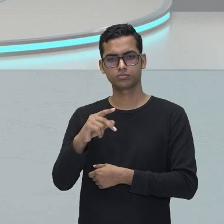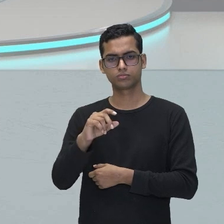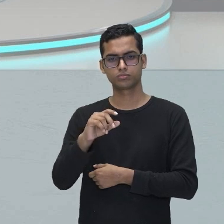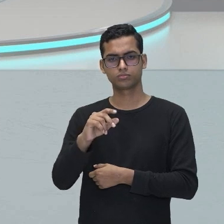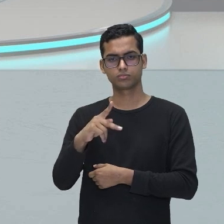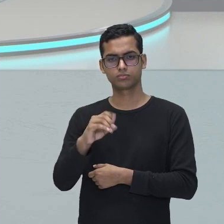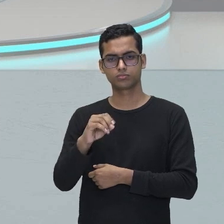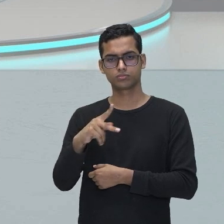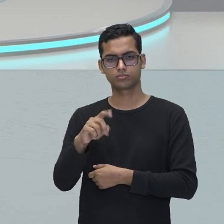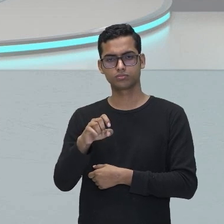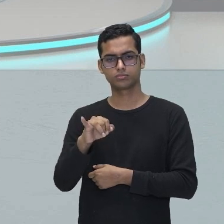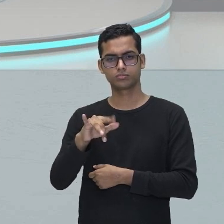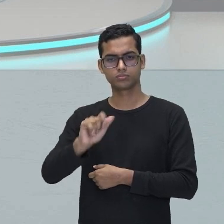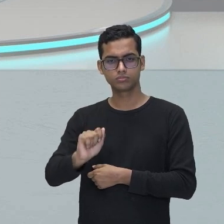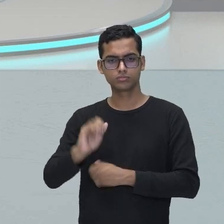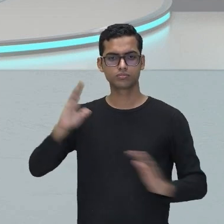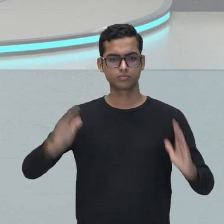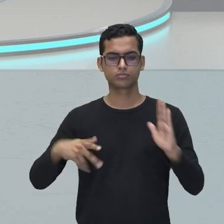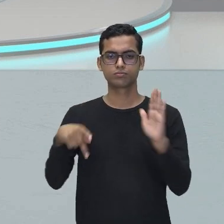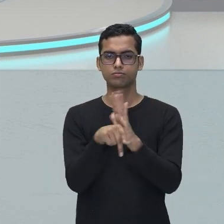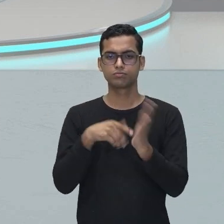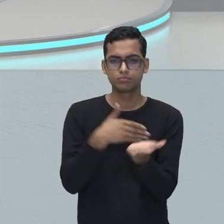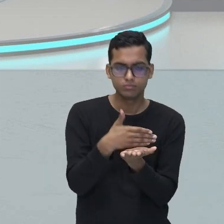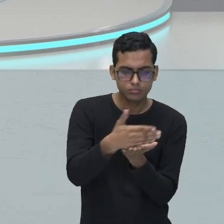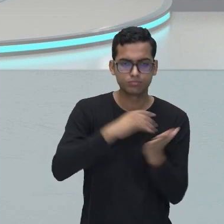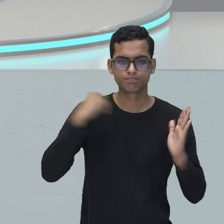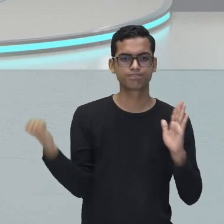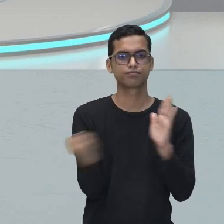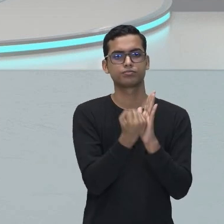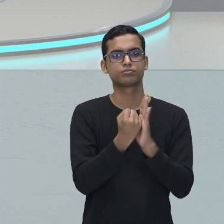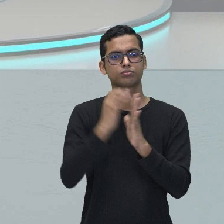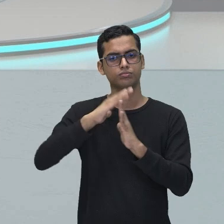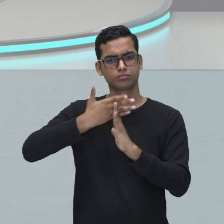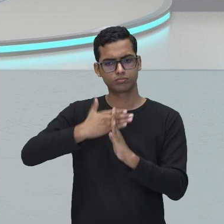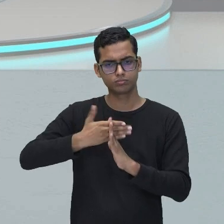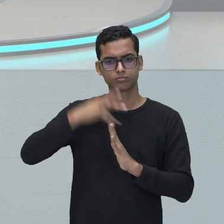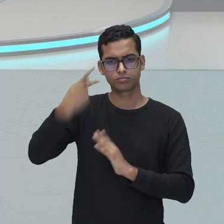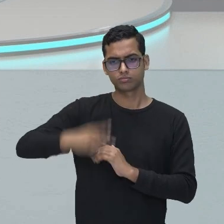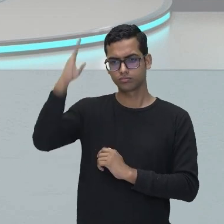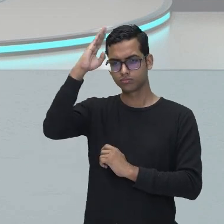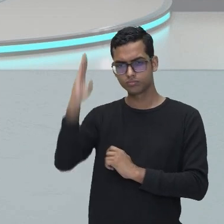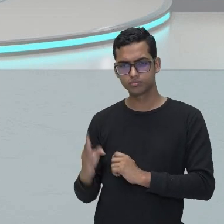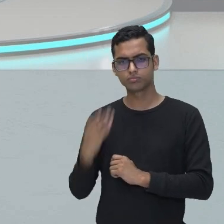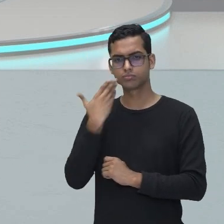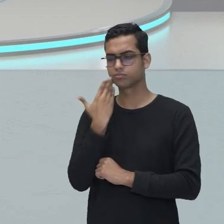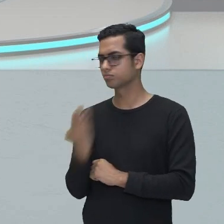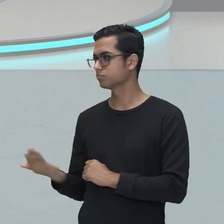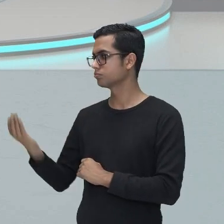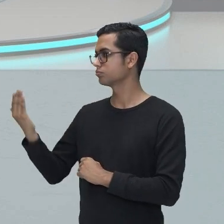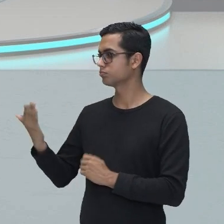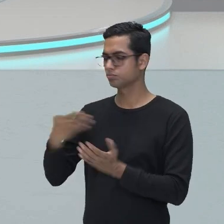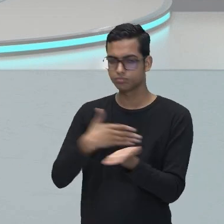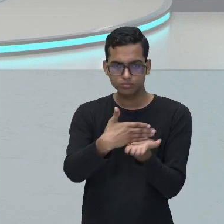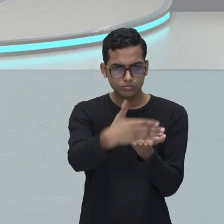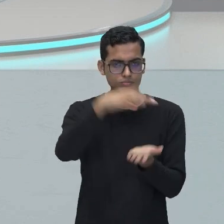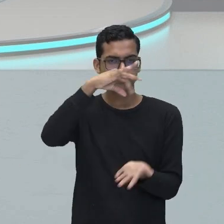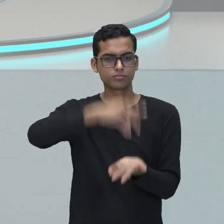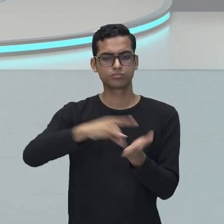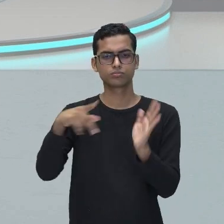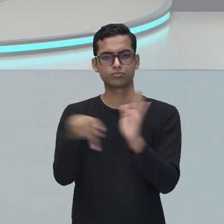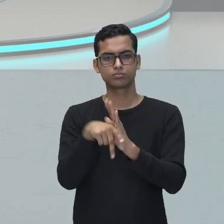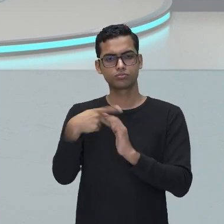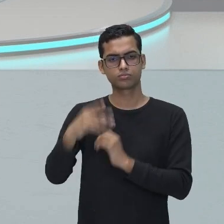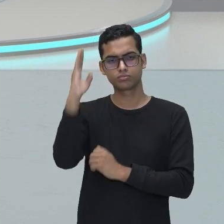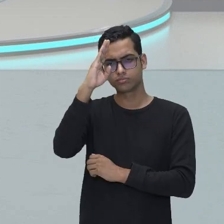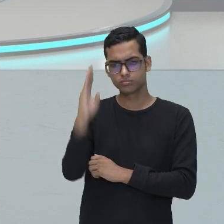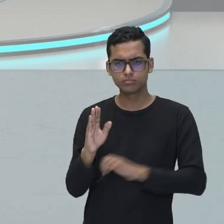obra que dá início ao período barroco aqui no Brasil. Tá? Então, lembra sempre. Quando começou o barroco no Brasil?